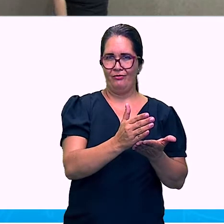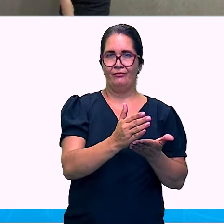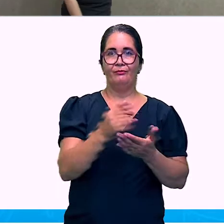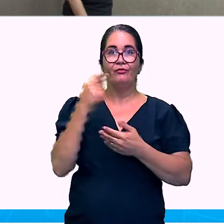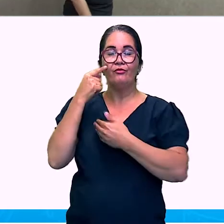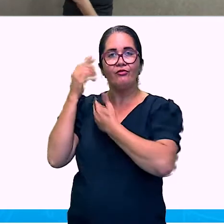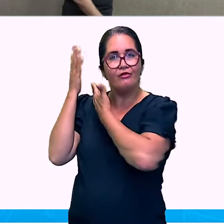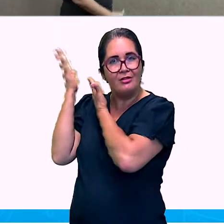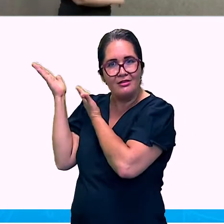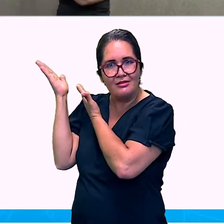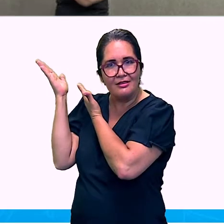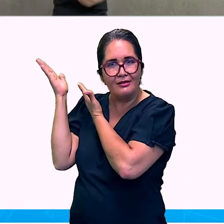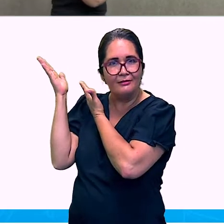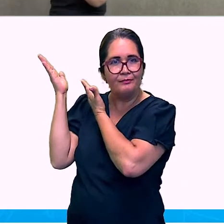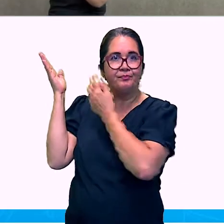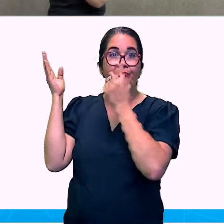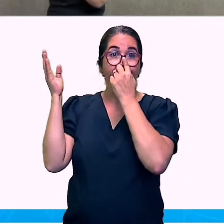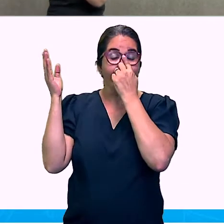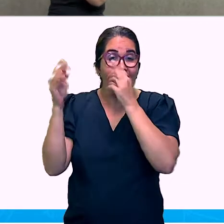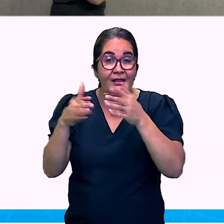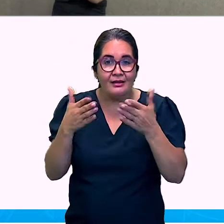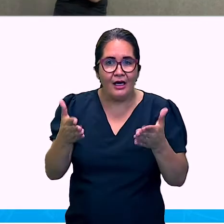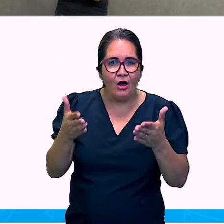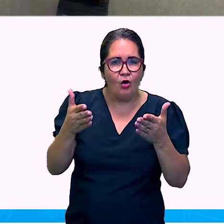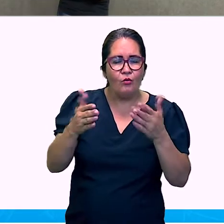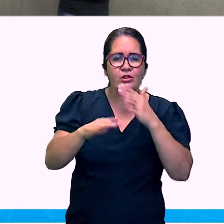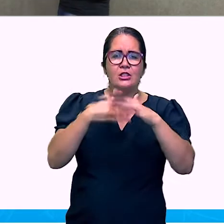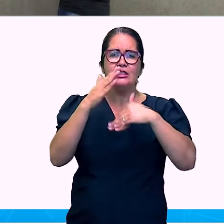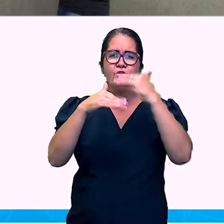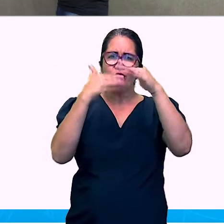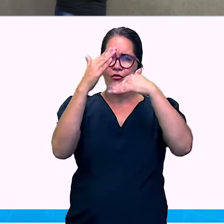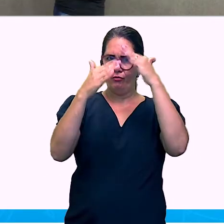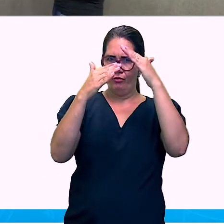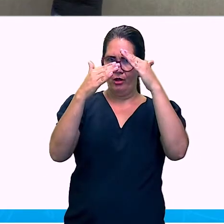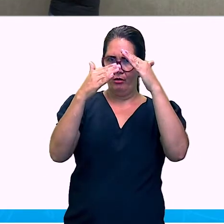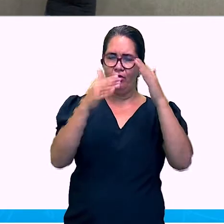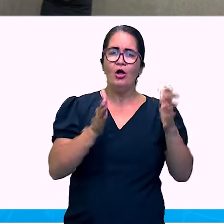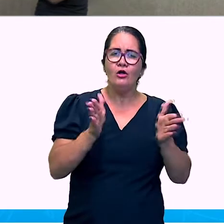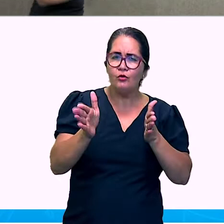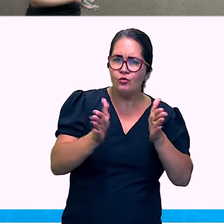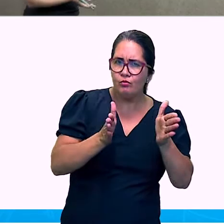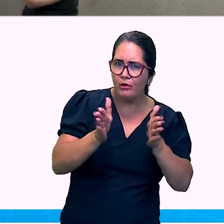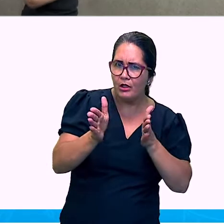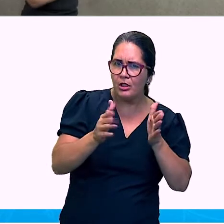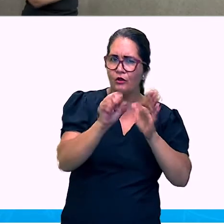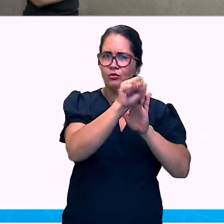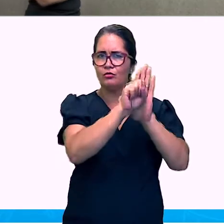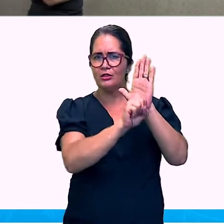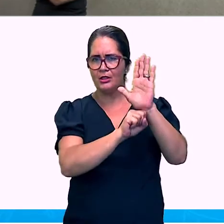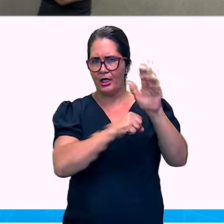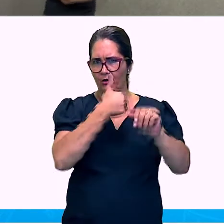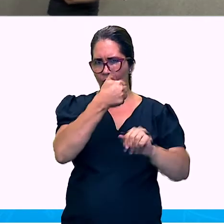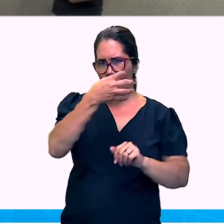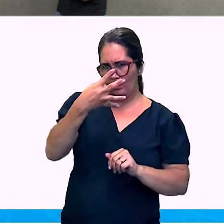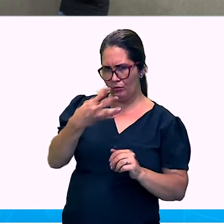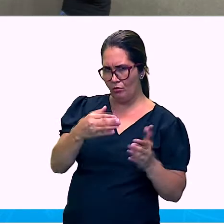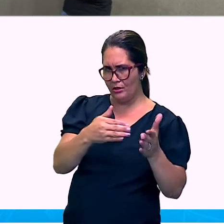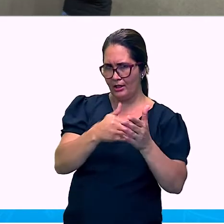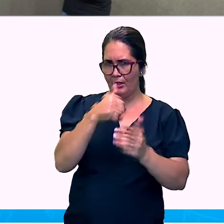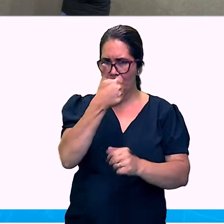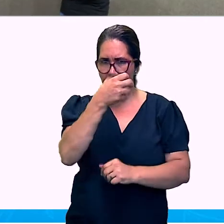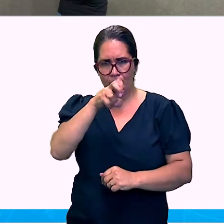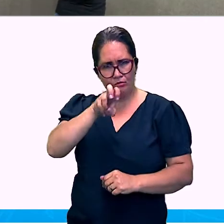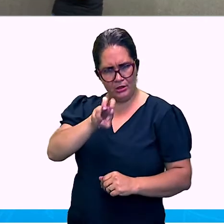Como falei. renascimento. Ele se desenvolveu. Entre o século XIV e XV.